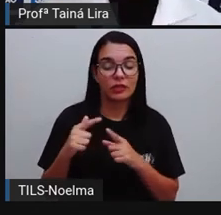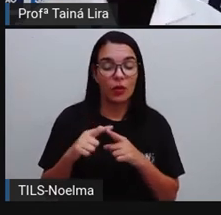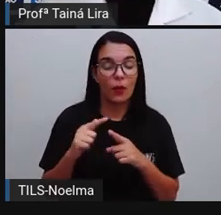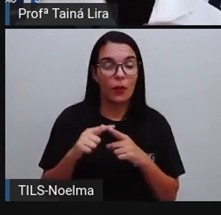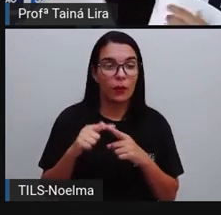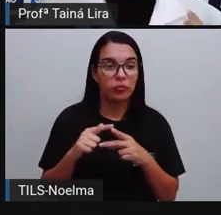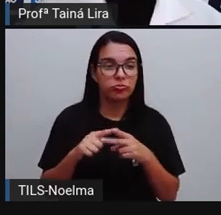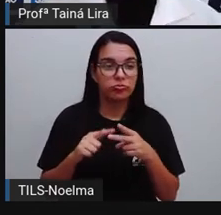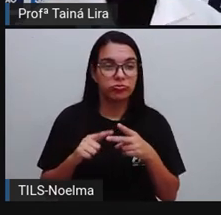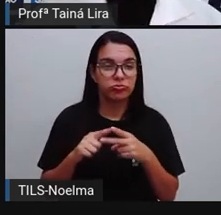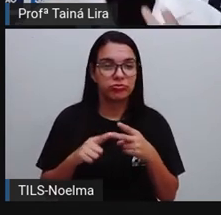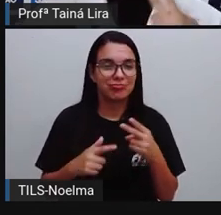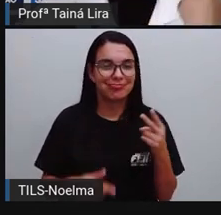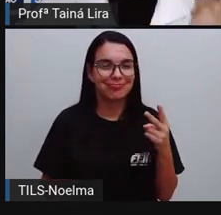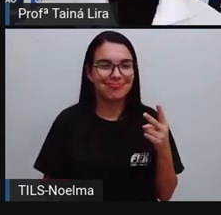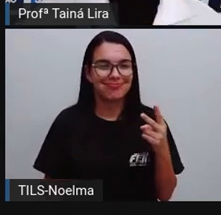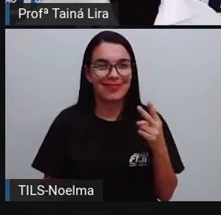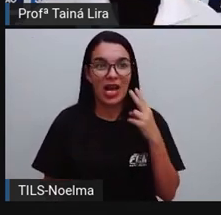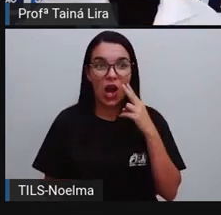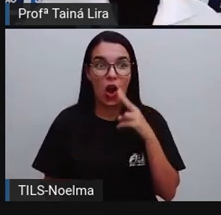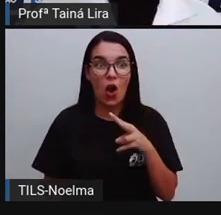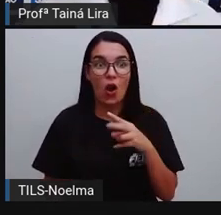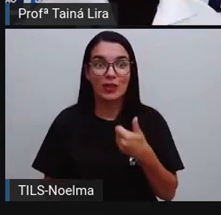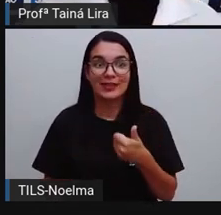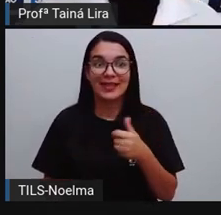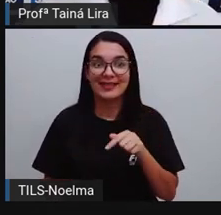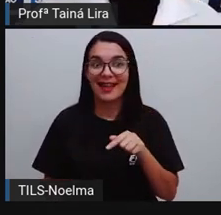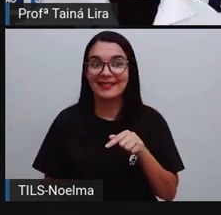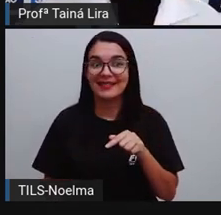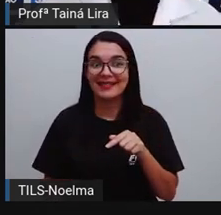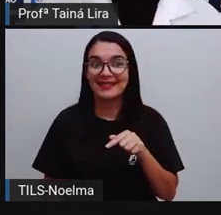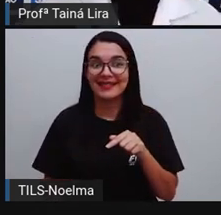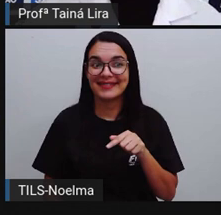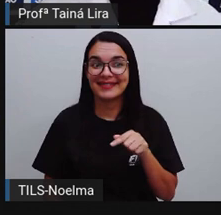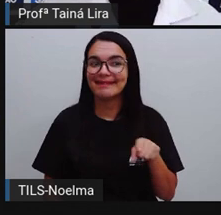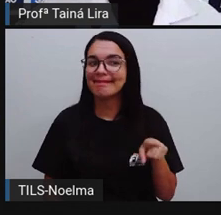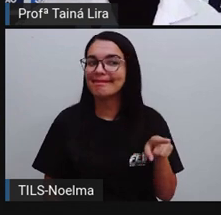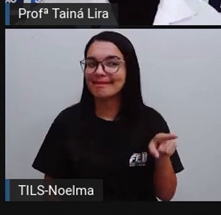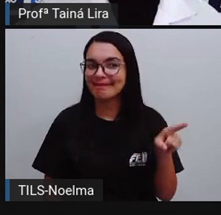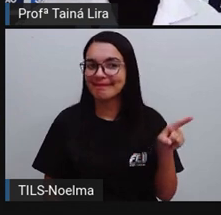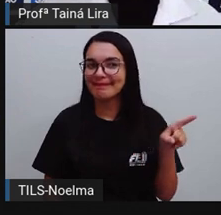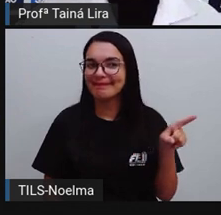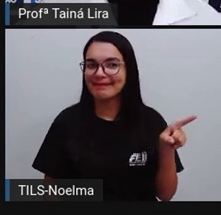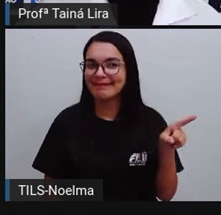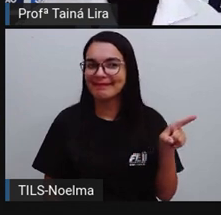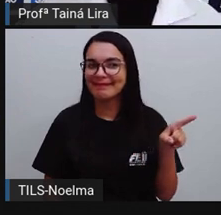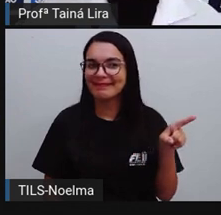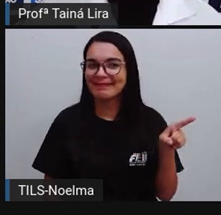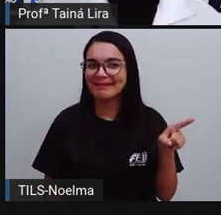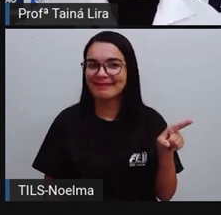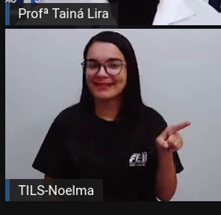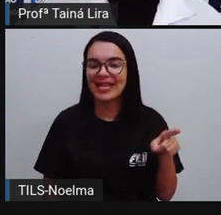O 70 tem dois dígitos. Olha lá o 17. Apareceu o 17.